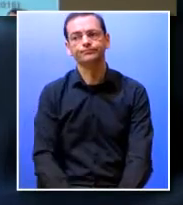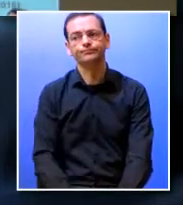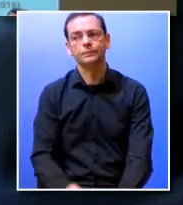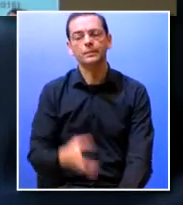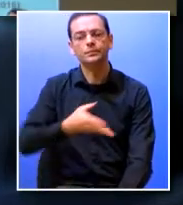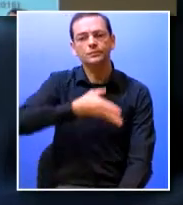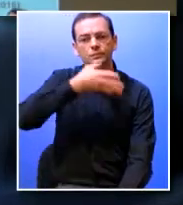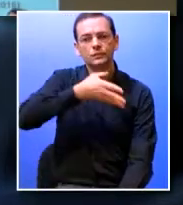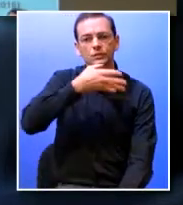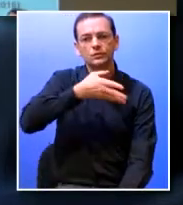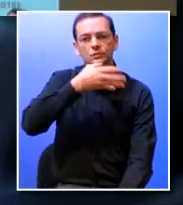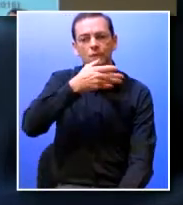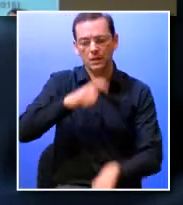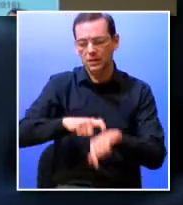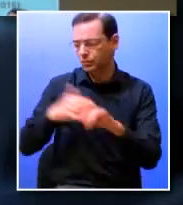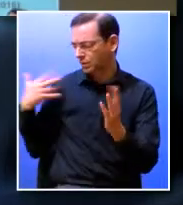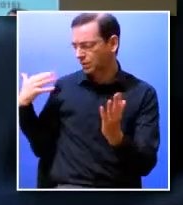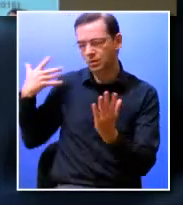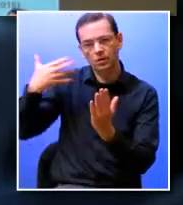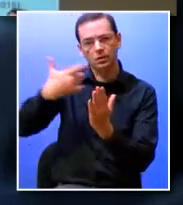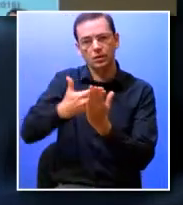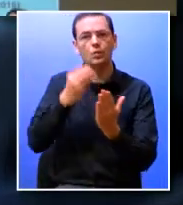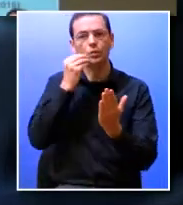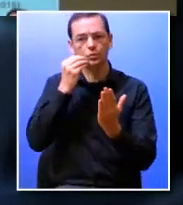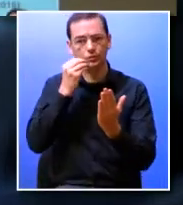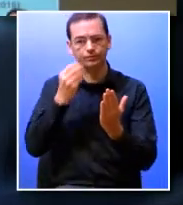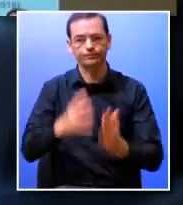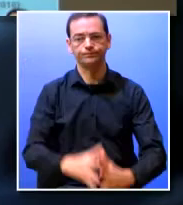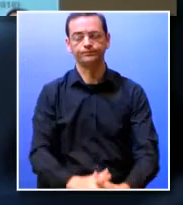levado a cabo esta visão.